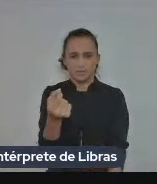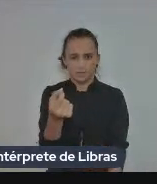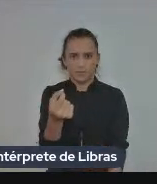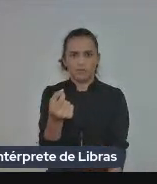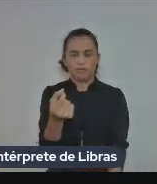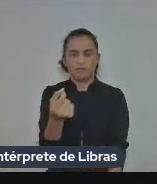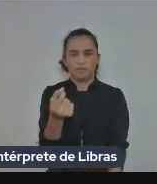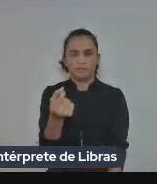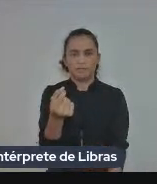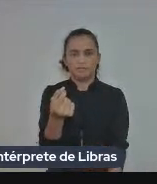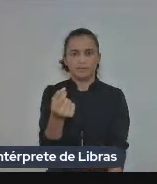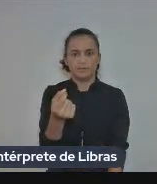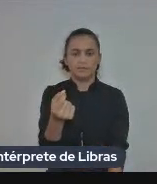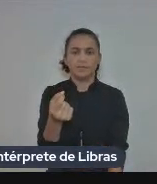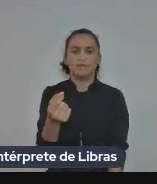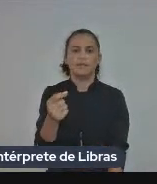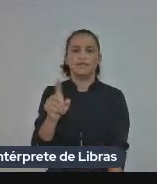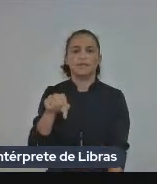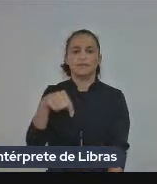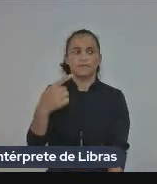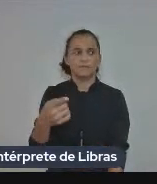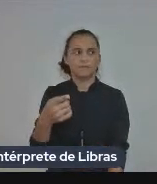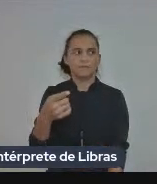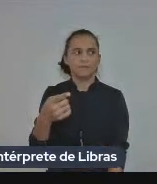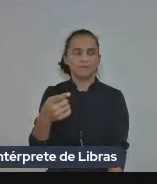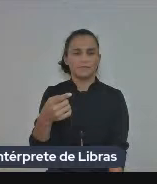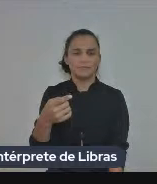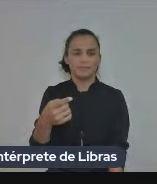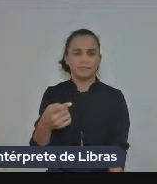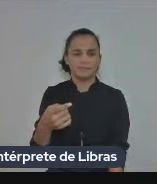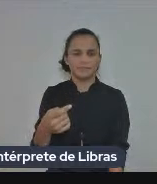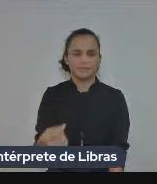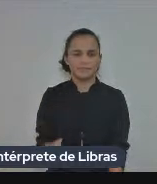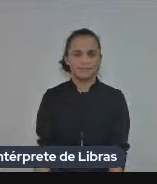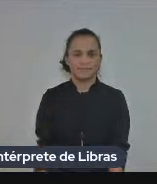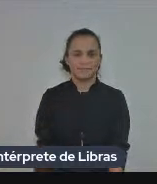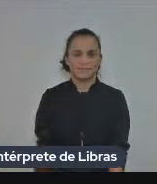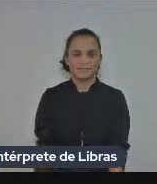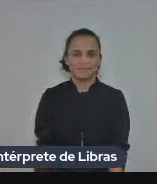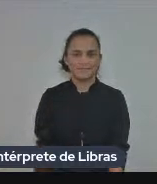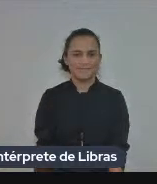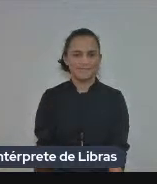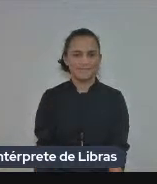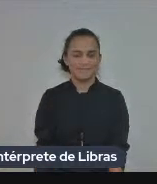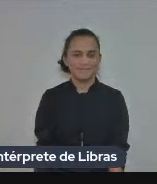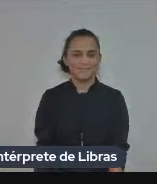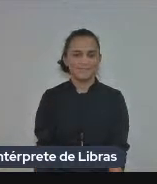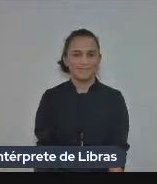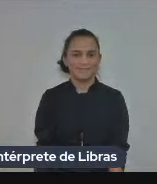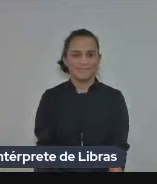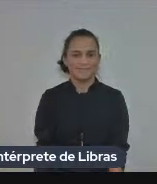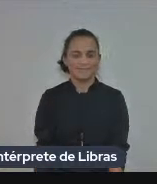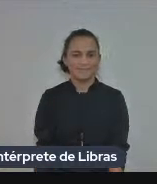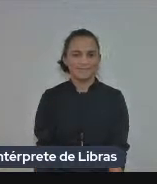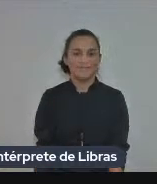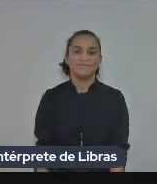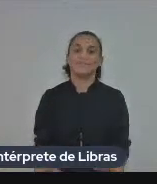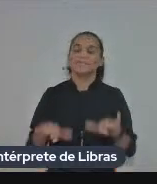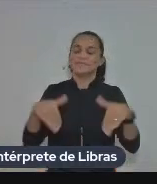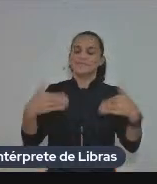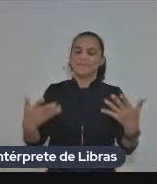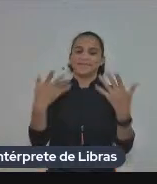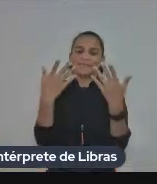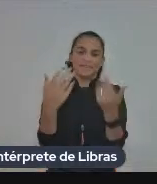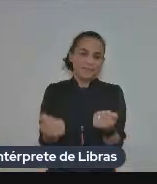a pandemia e os prazos acabaram se estendendo e tudo mais. Mas, vamos lá. O